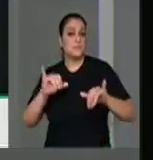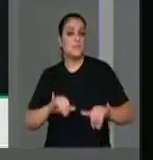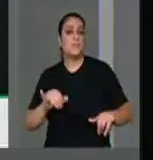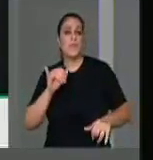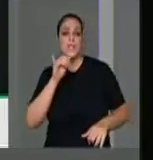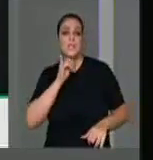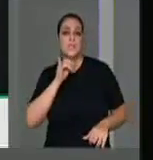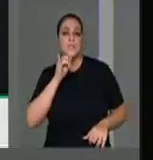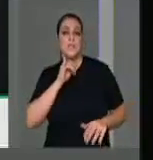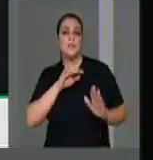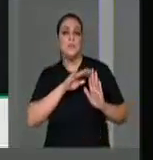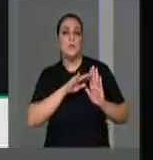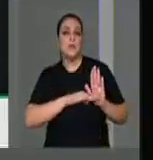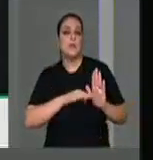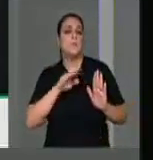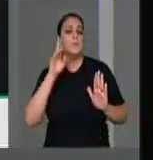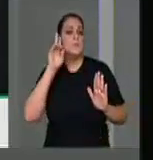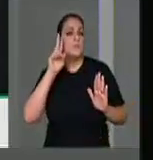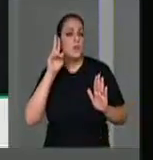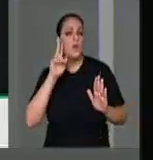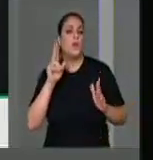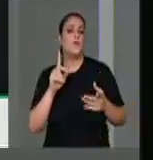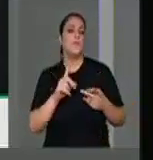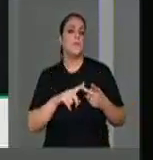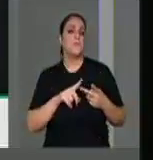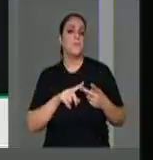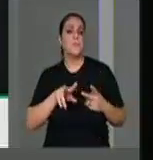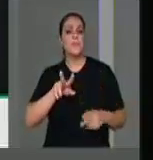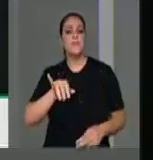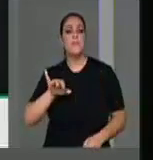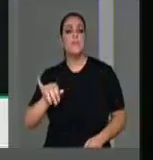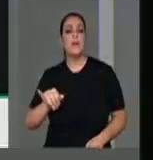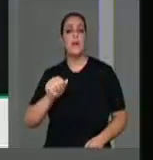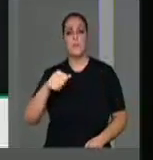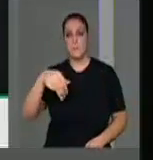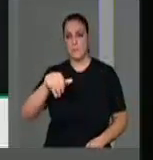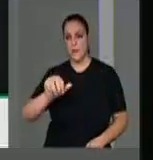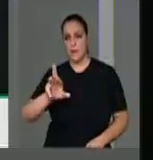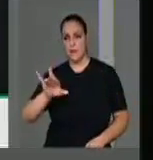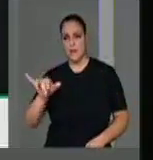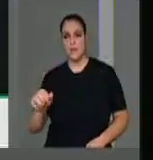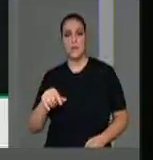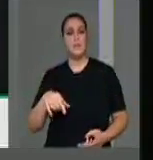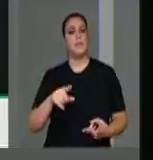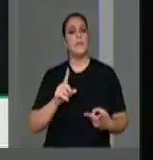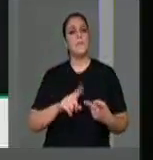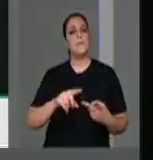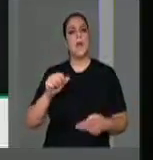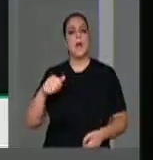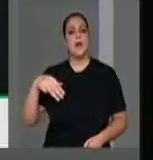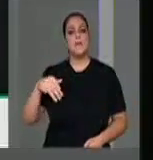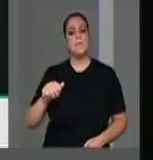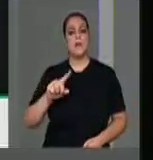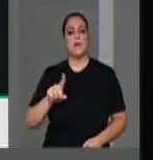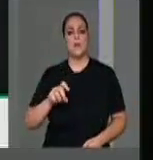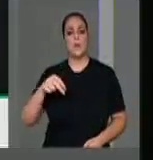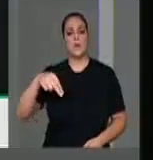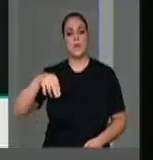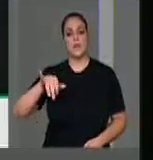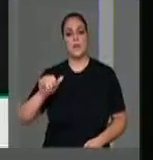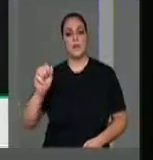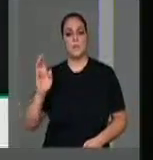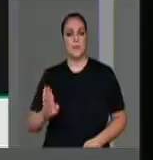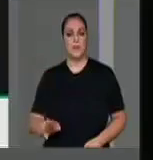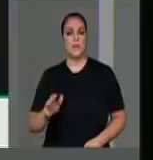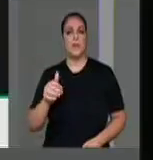o Viva Maria e Amazônia Brasileira,